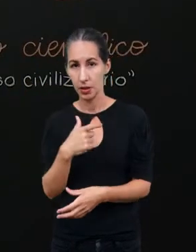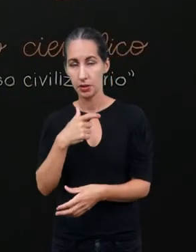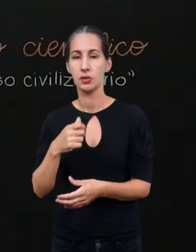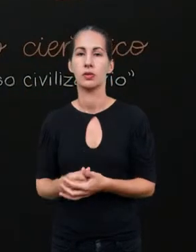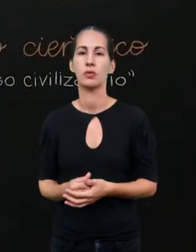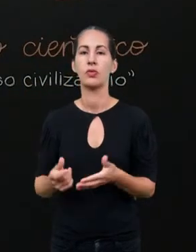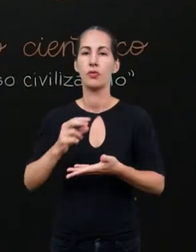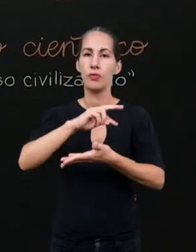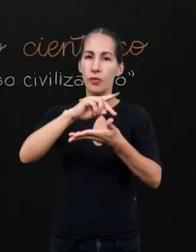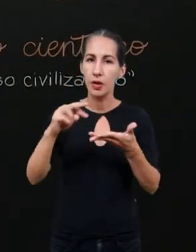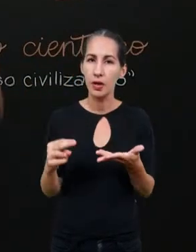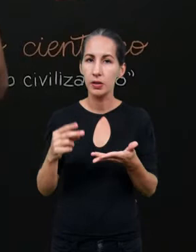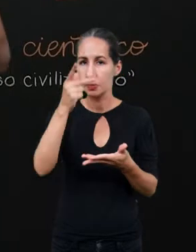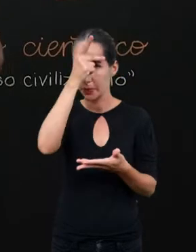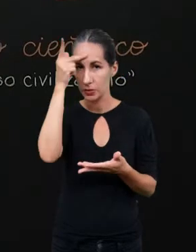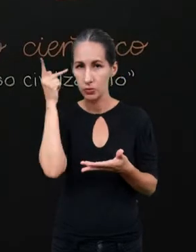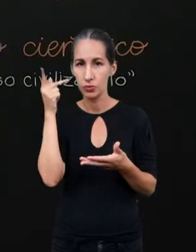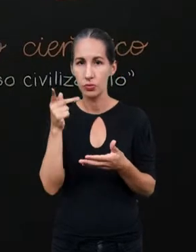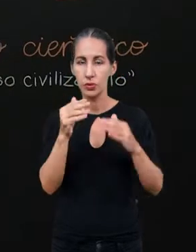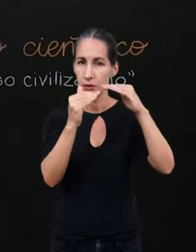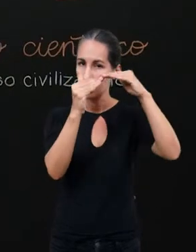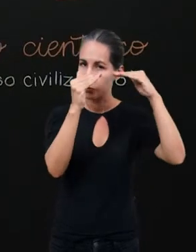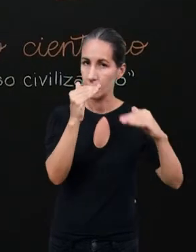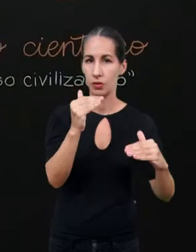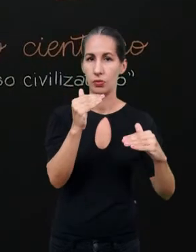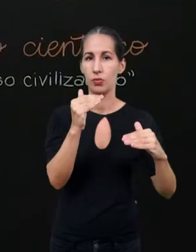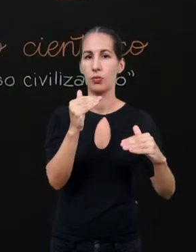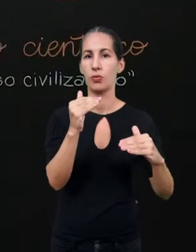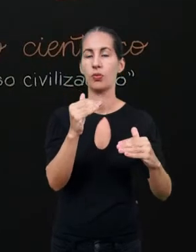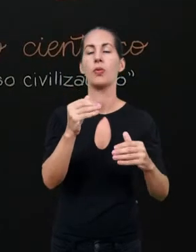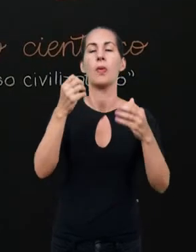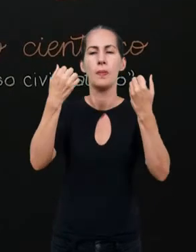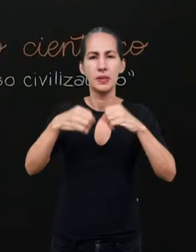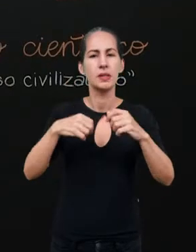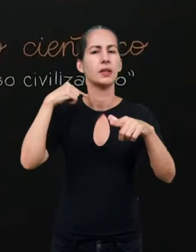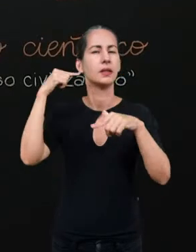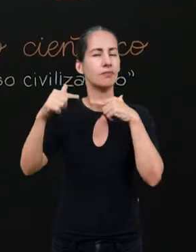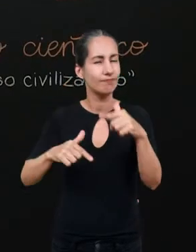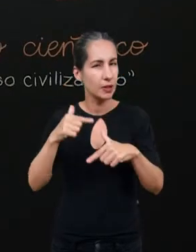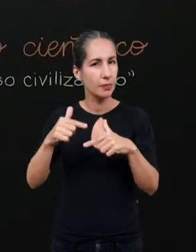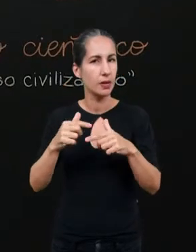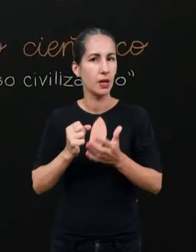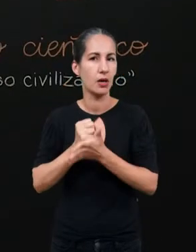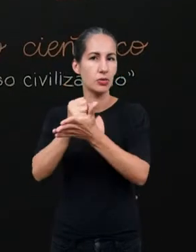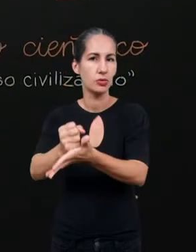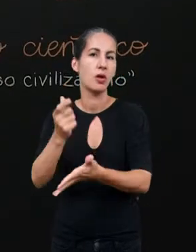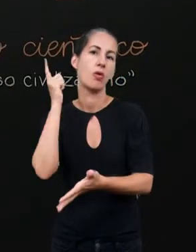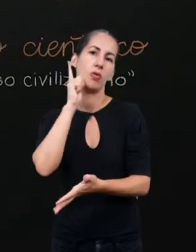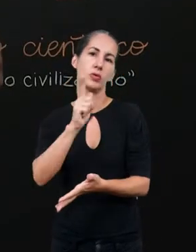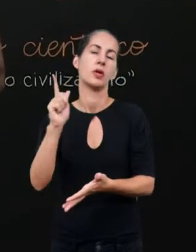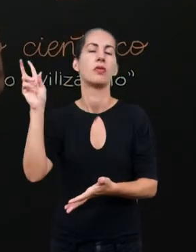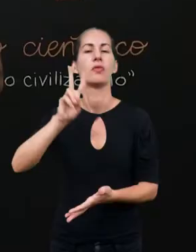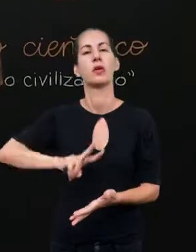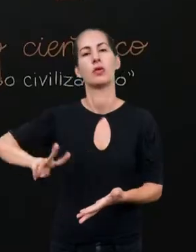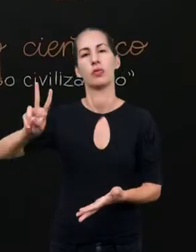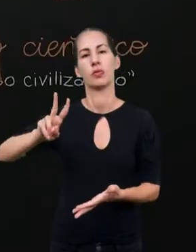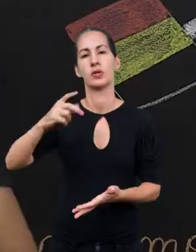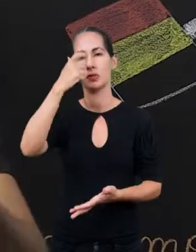colocando os outros povos como povos inferiores, que devem trabalhar e lutar para alcançar os valores